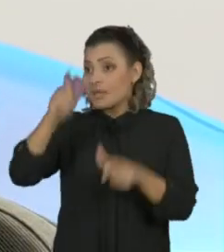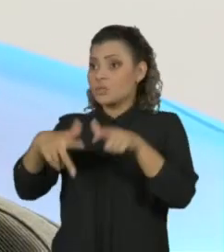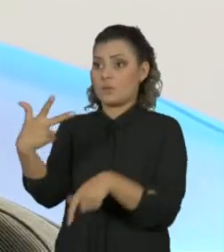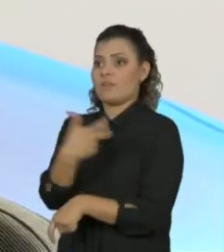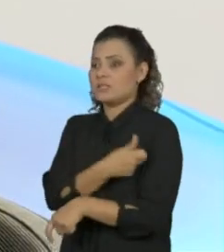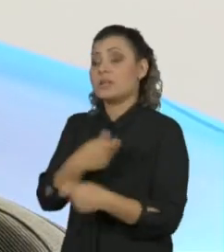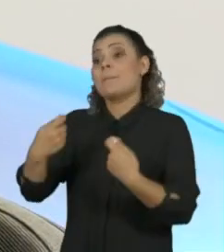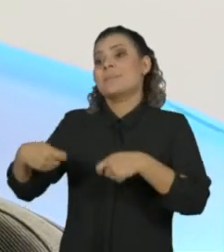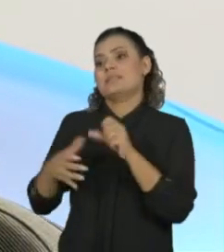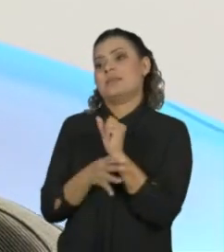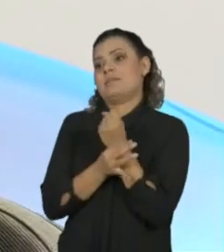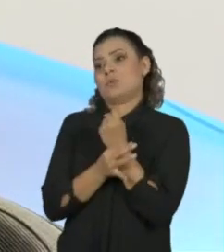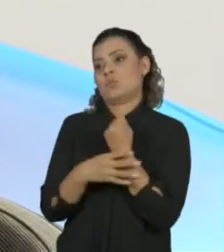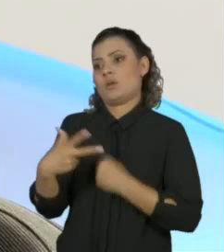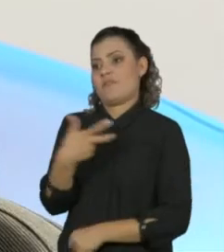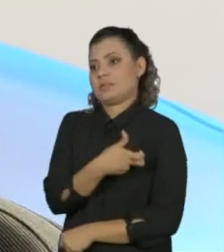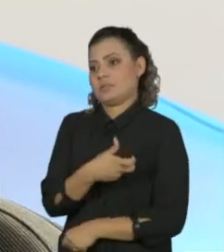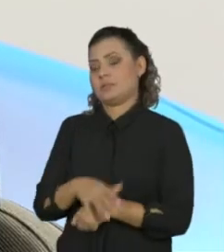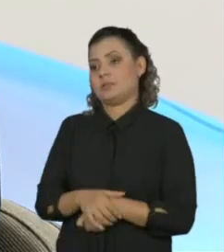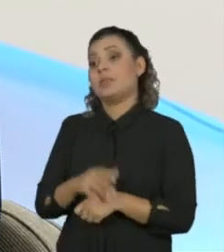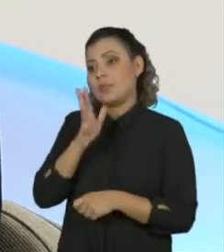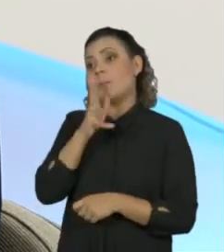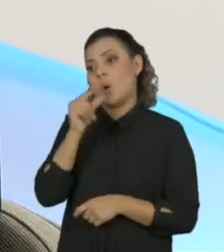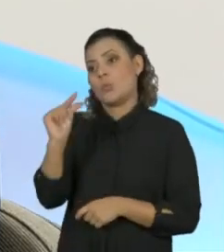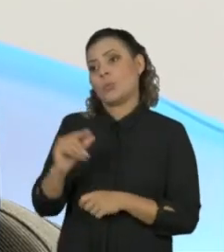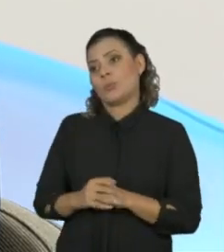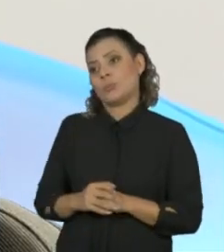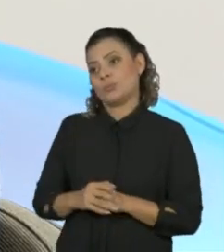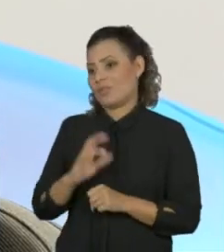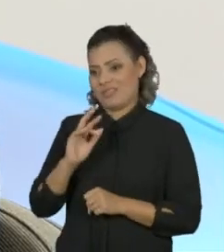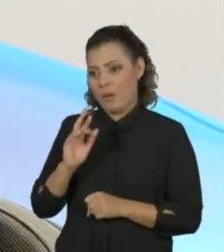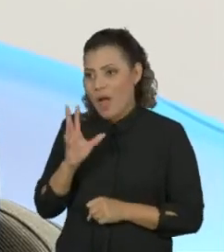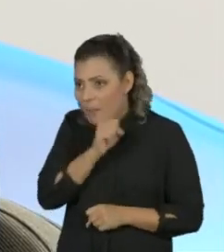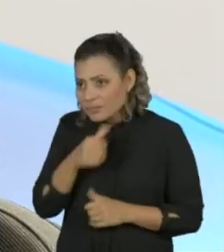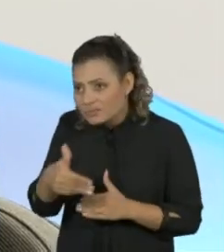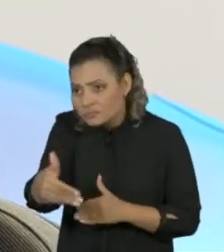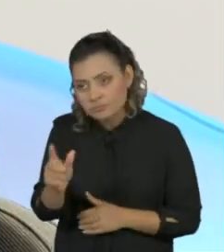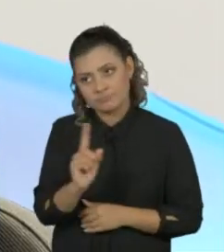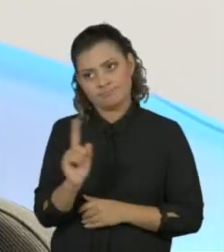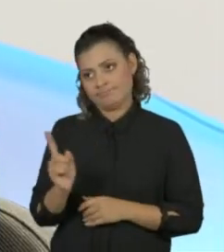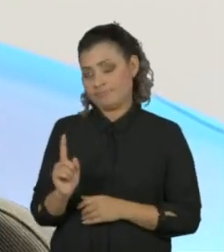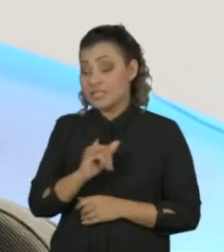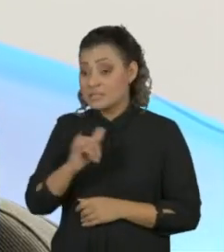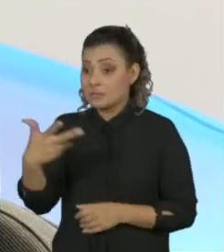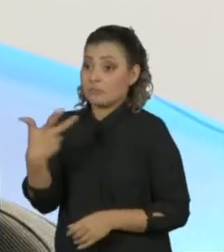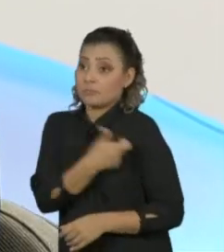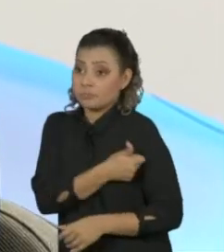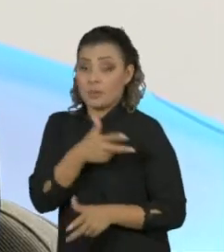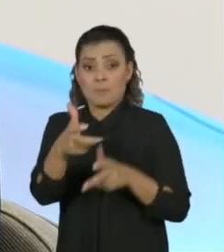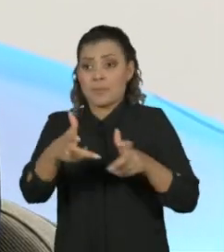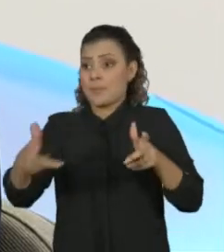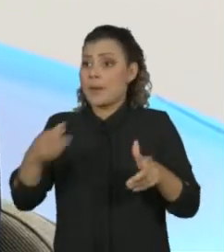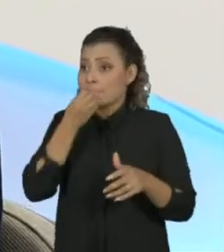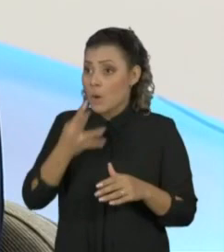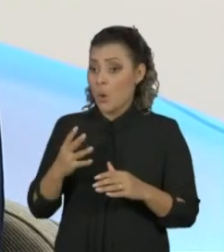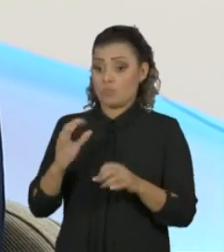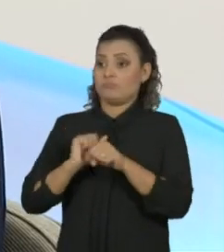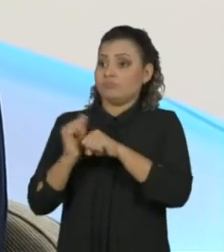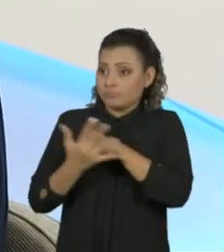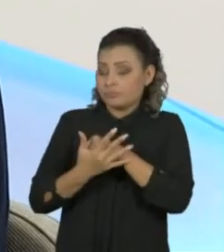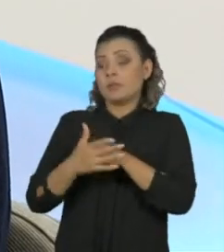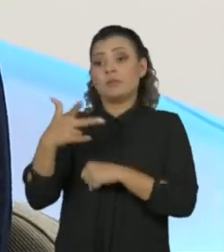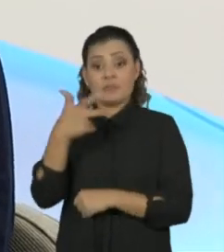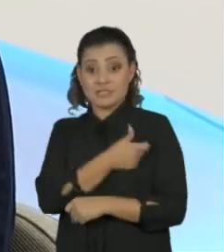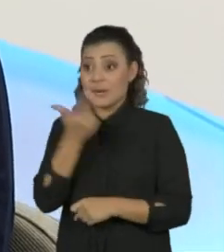tem que ser uma vacina segura, e isso demanda tempo. O que acontece é, se a gente chegar no mecanismo de vacinação do coronavírus bom, que pode ir para uma